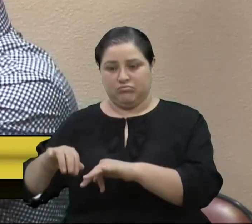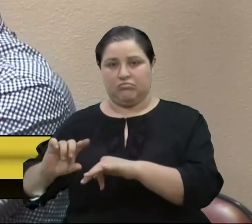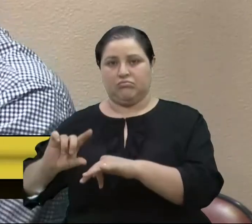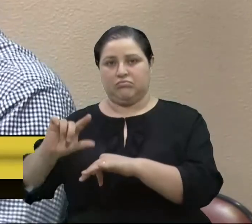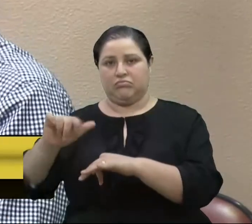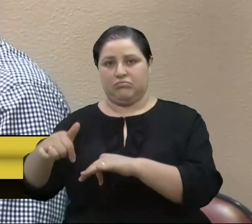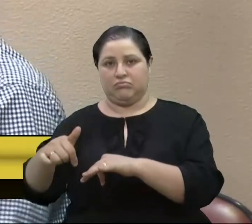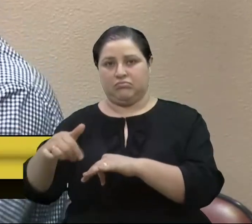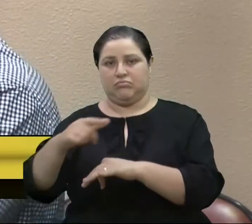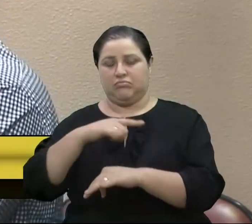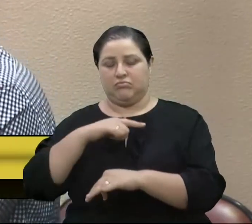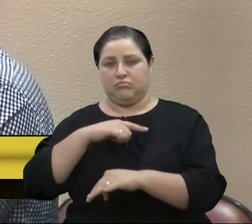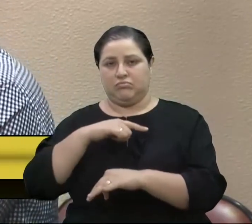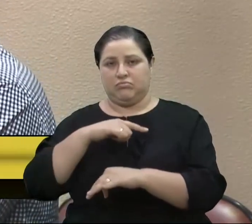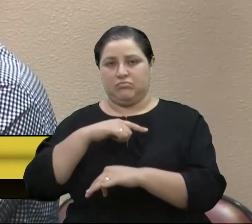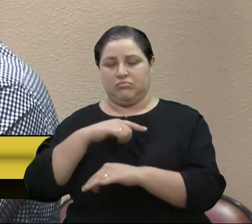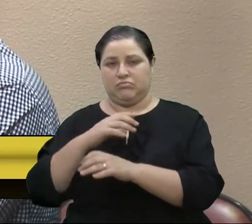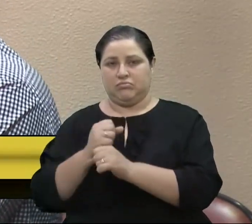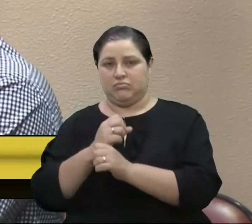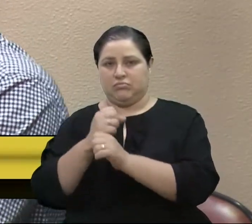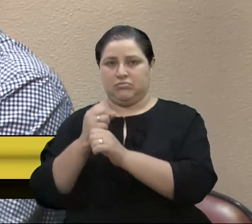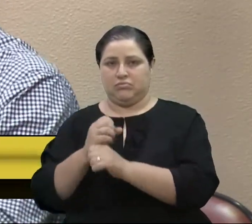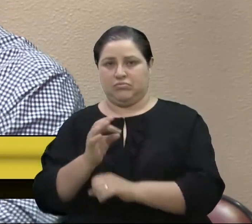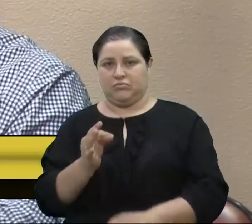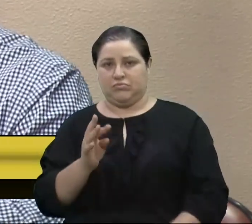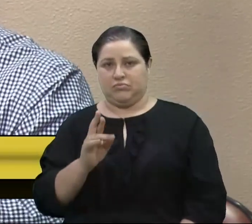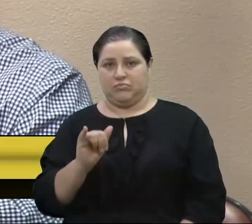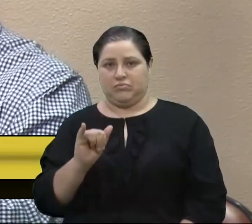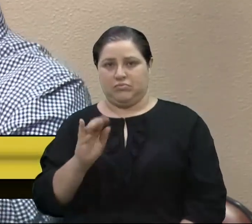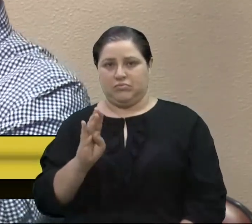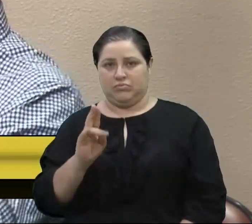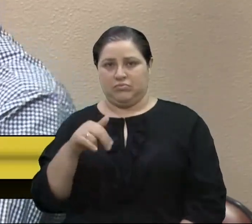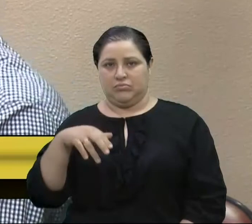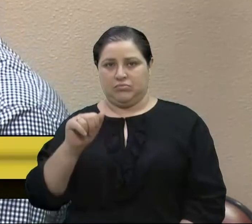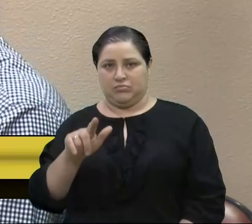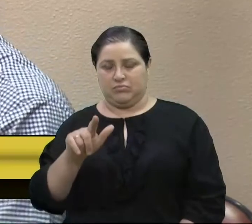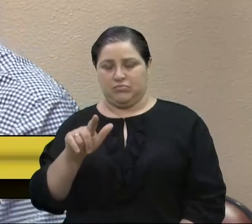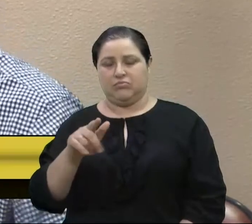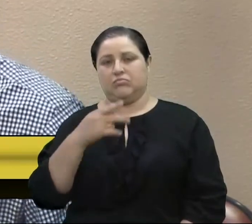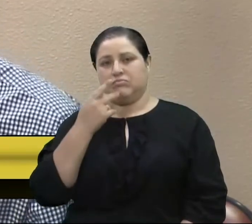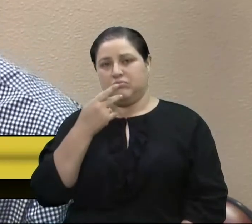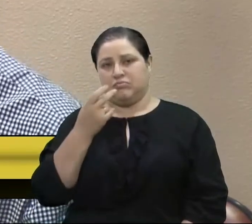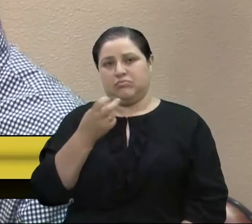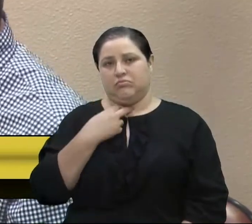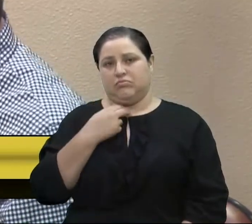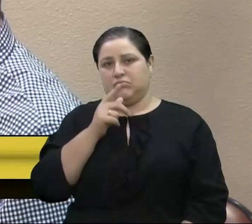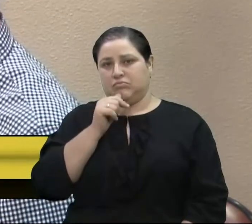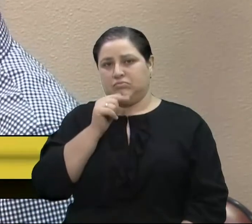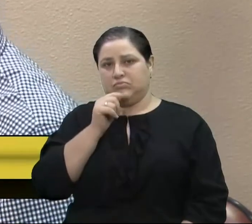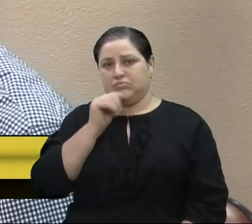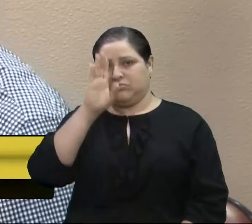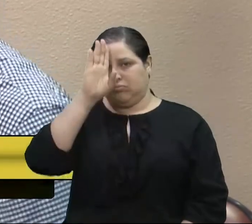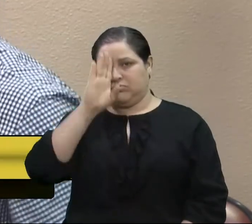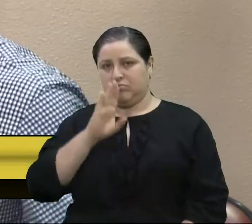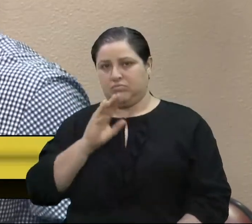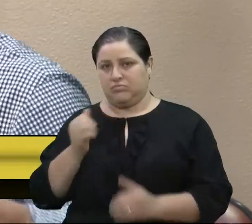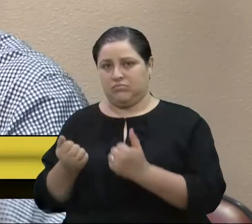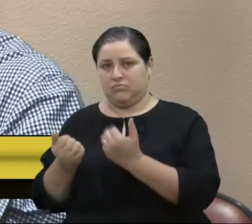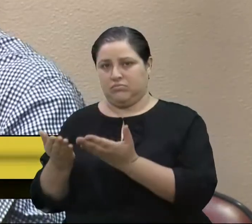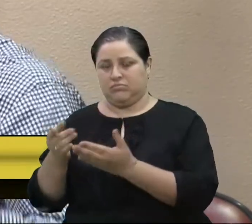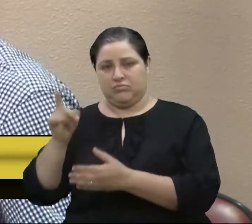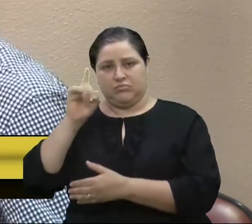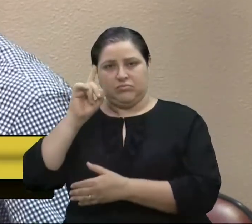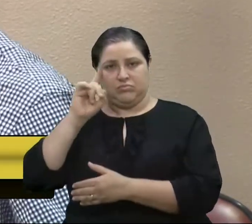o Tribunal de Contas começou a apontar que não poderia mais ir à água de graça. E eu sou muito questionado diariamente